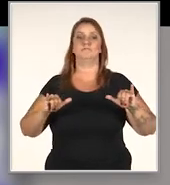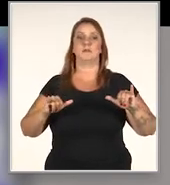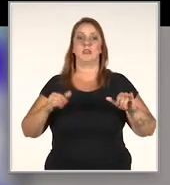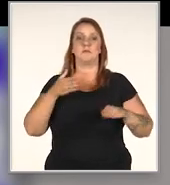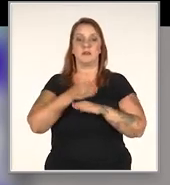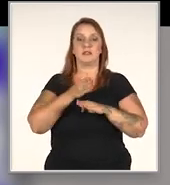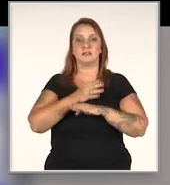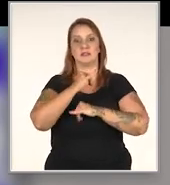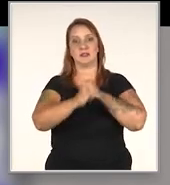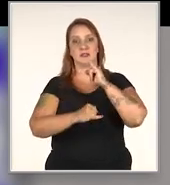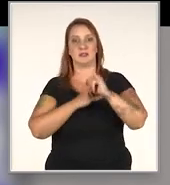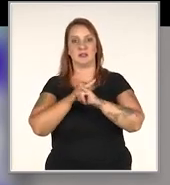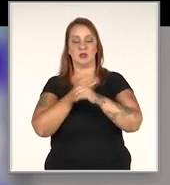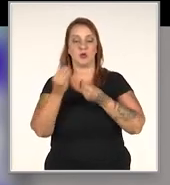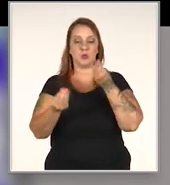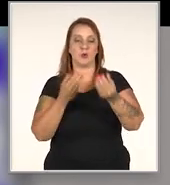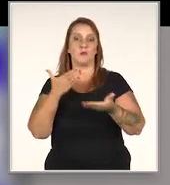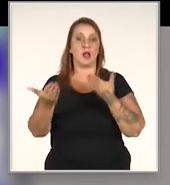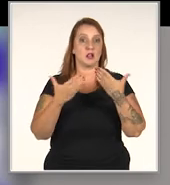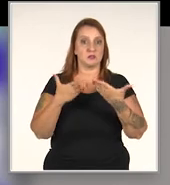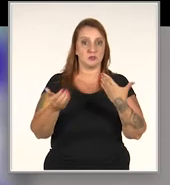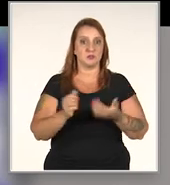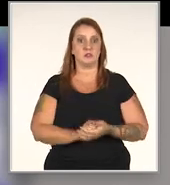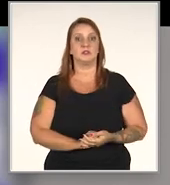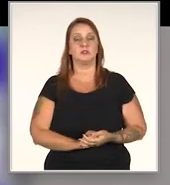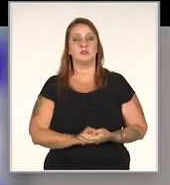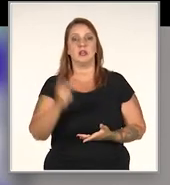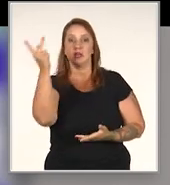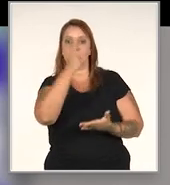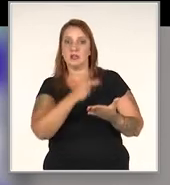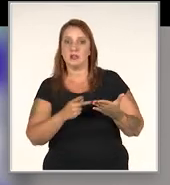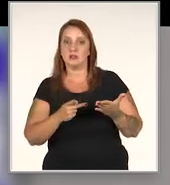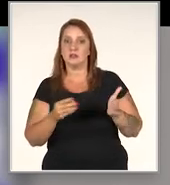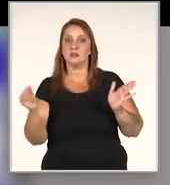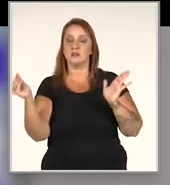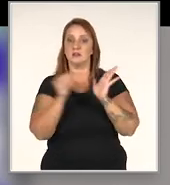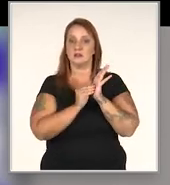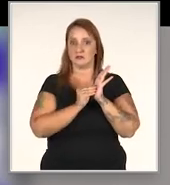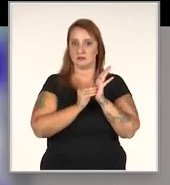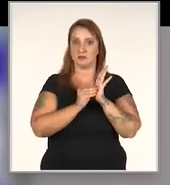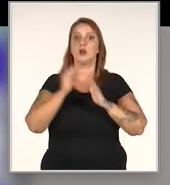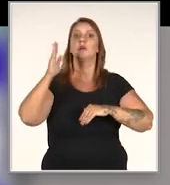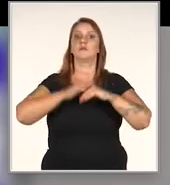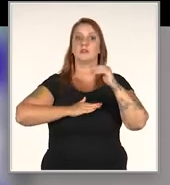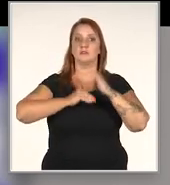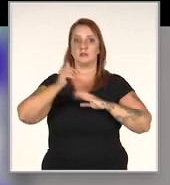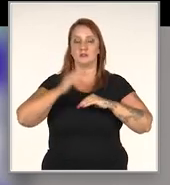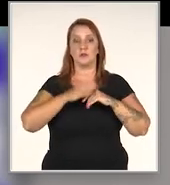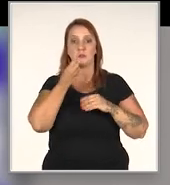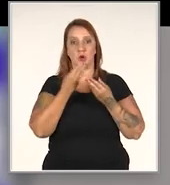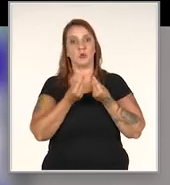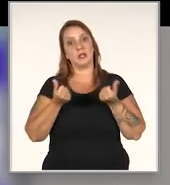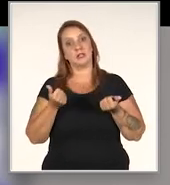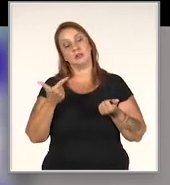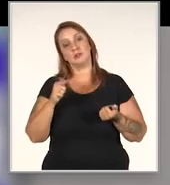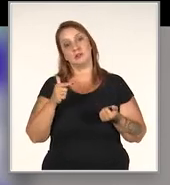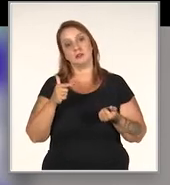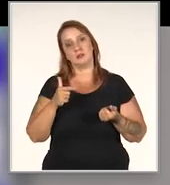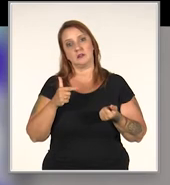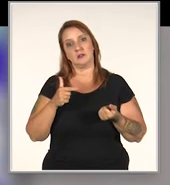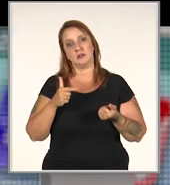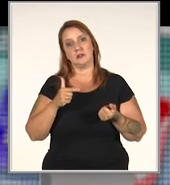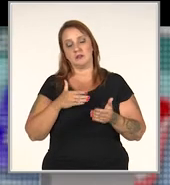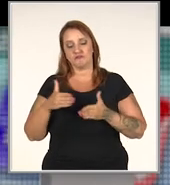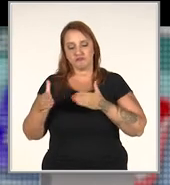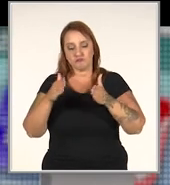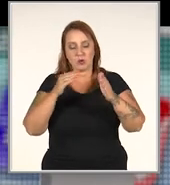Então, a presença dela na internet, como ela se relaciona, as imagens, se você utiliza imagens profissionais de boa qualidade ou